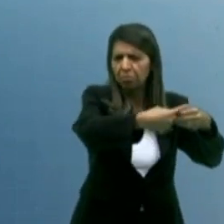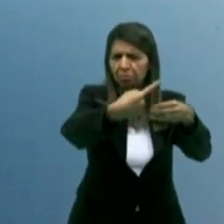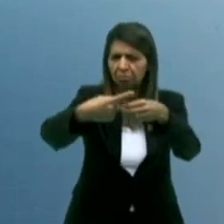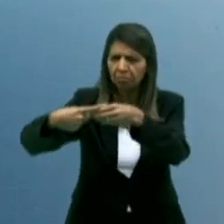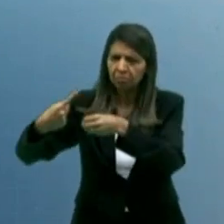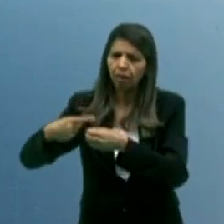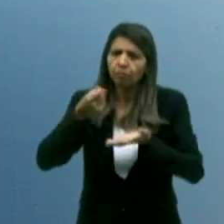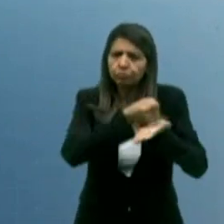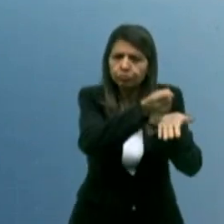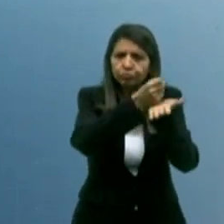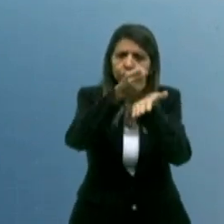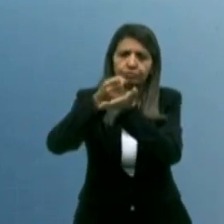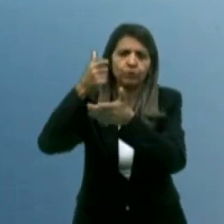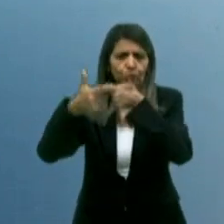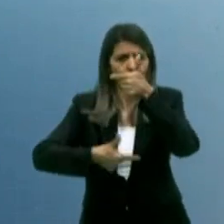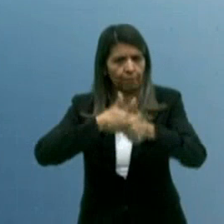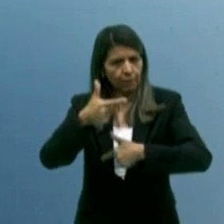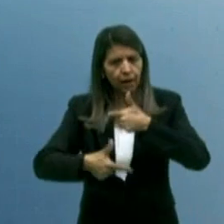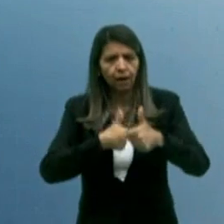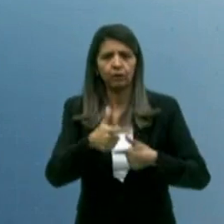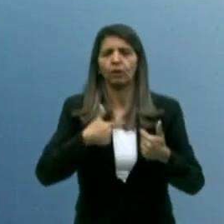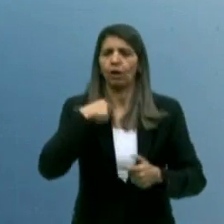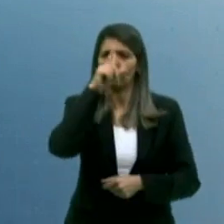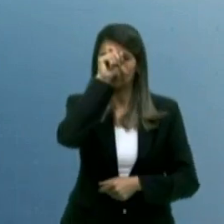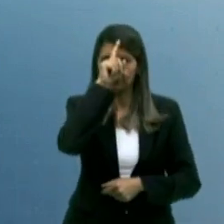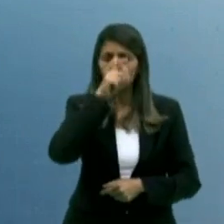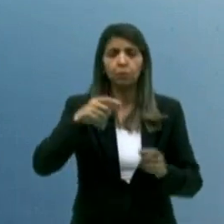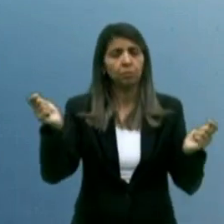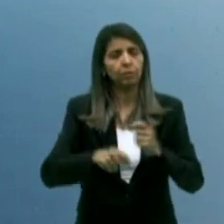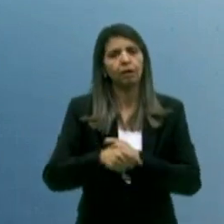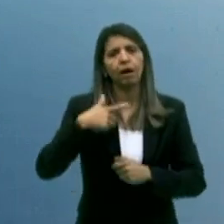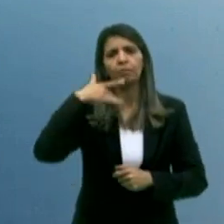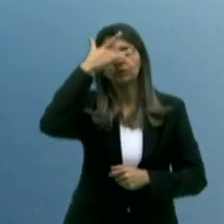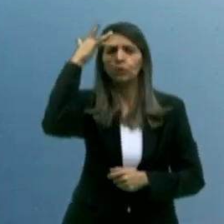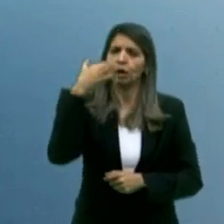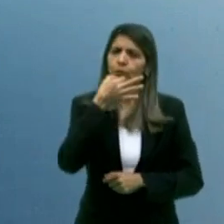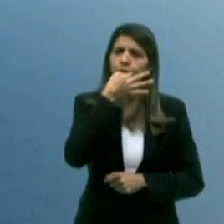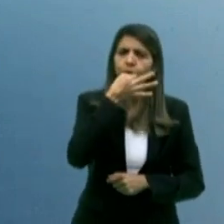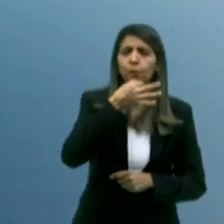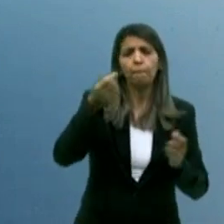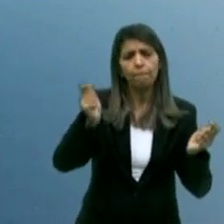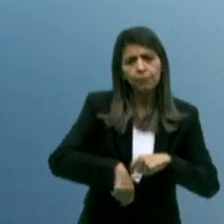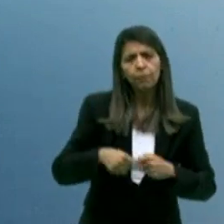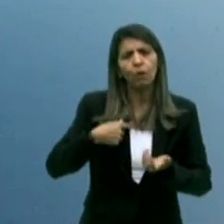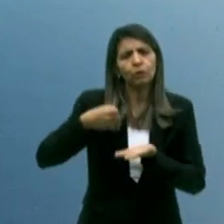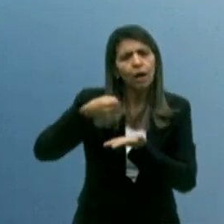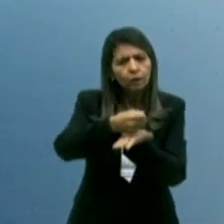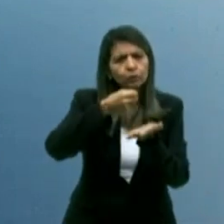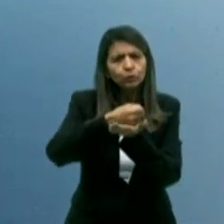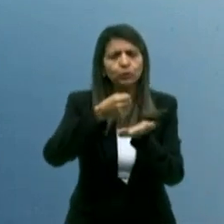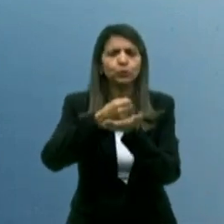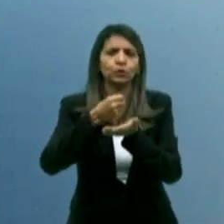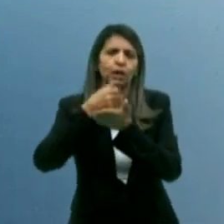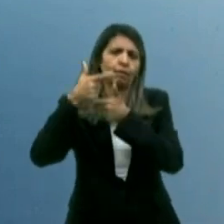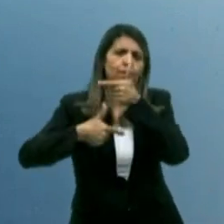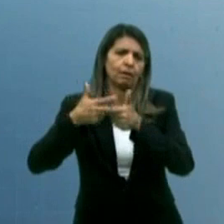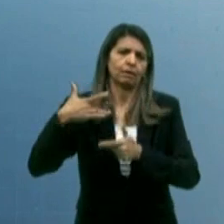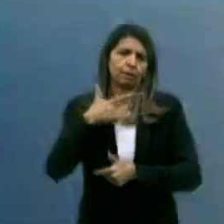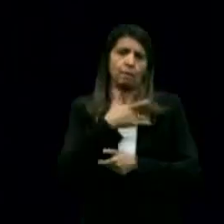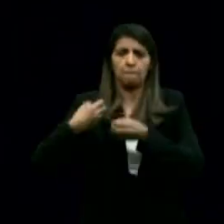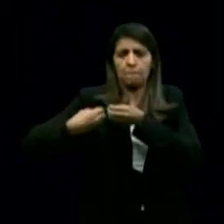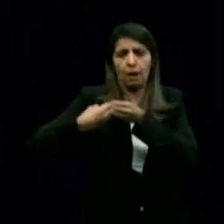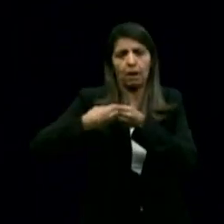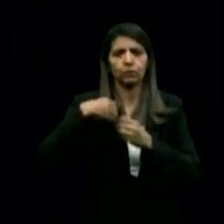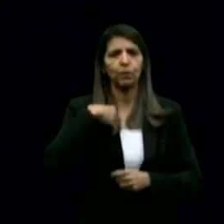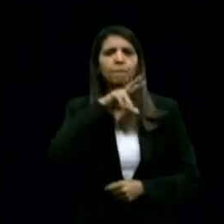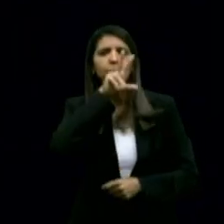alta complexidade para todo o Estado, fazendo com que o cidadão de Cajazeiras tenha um equipamento de hemodinâmica perto, em Patos. Qual é a sua política